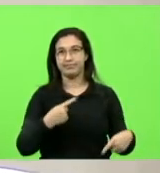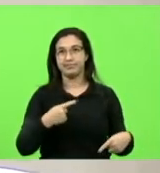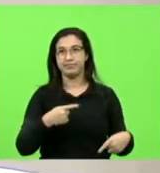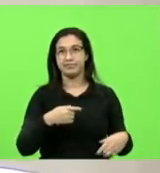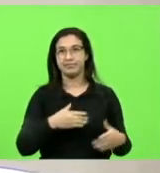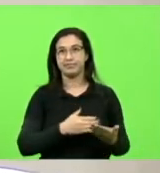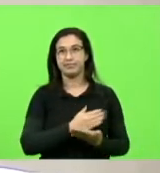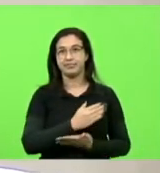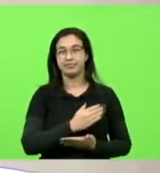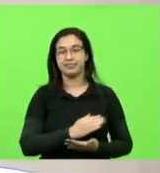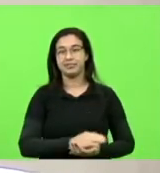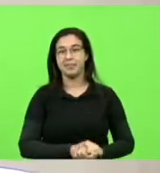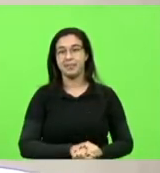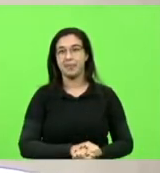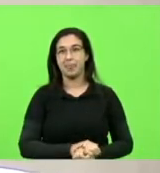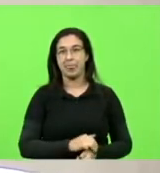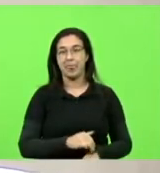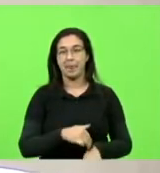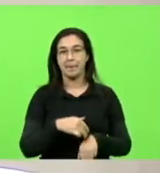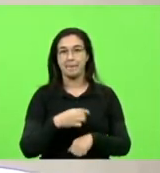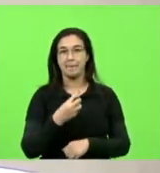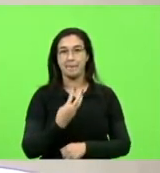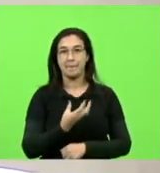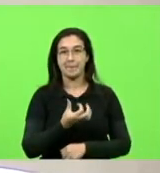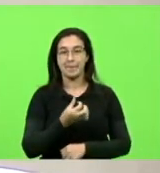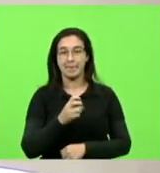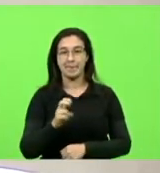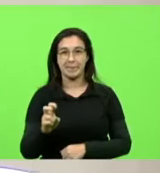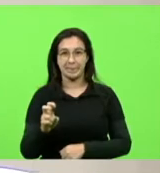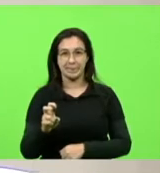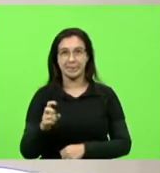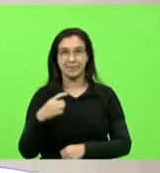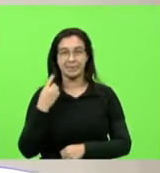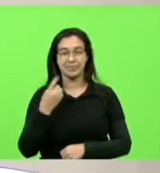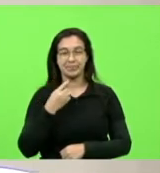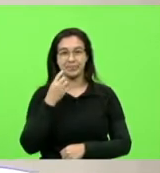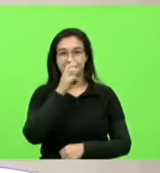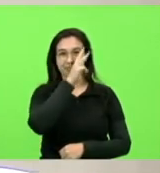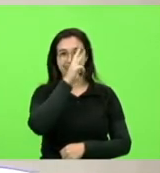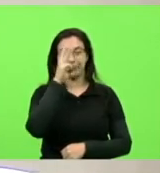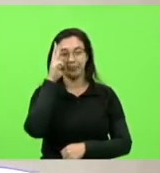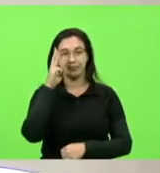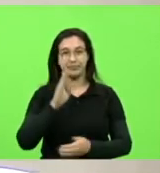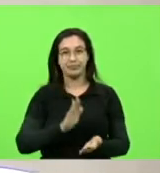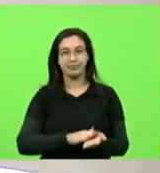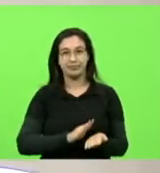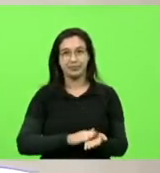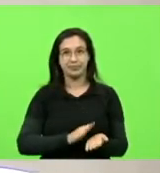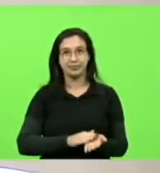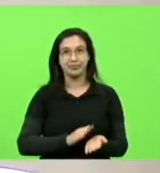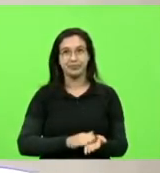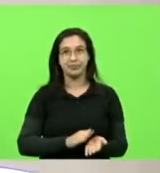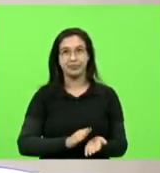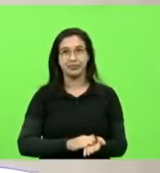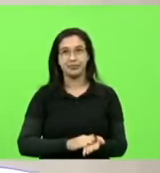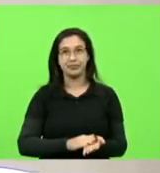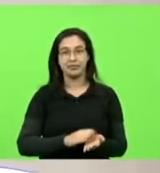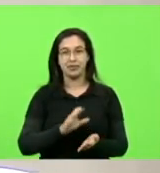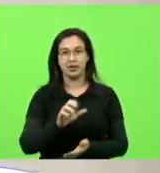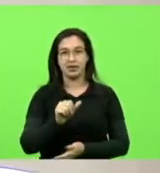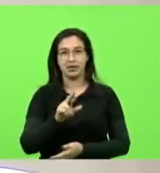aprovado. Moção nº 365. Deputado Volney Weber. Manifestão do aplauso a Caravajo